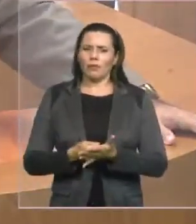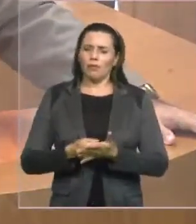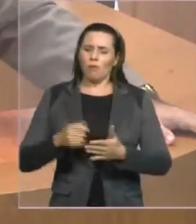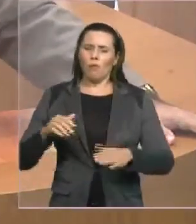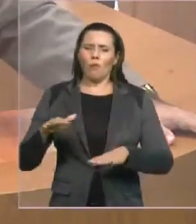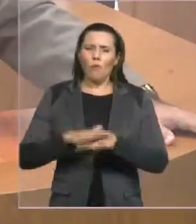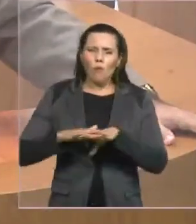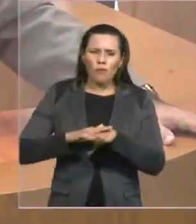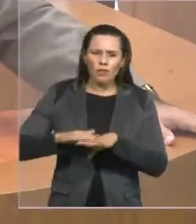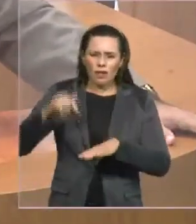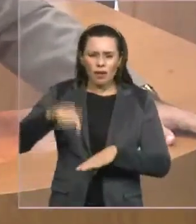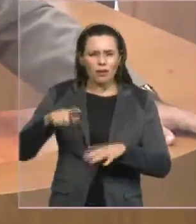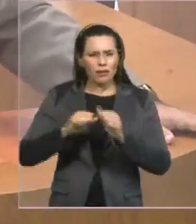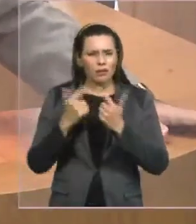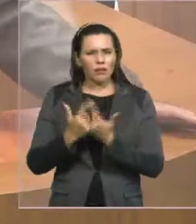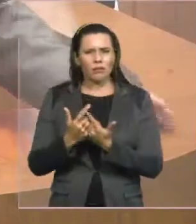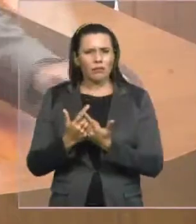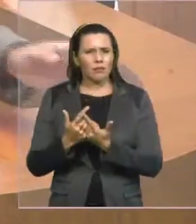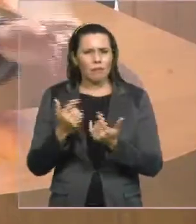E digo mais,